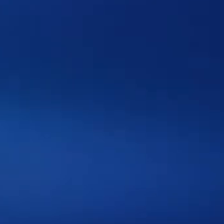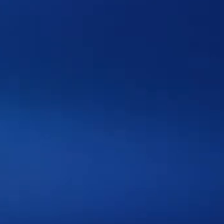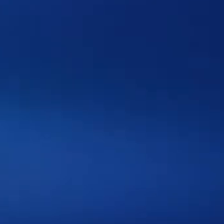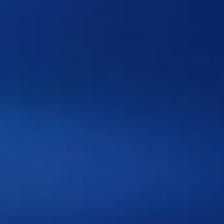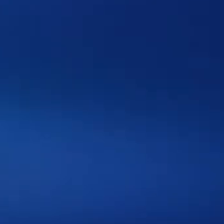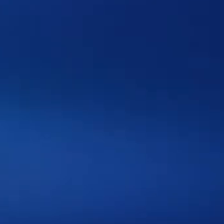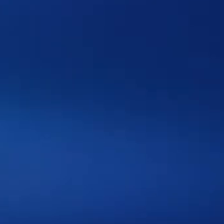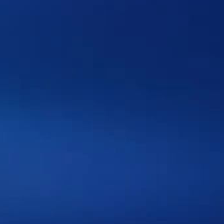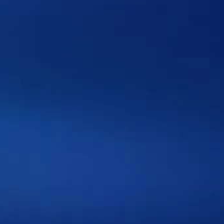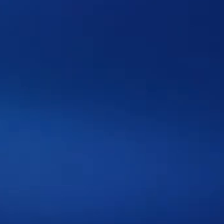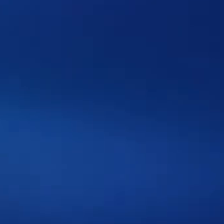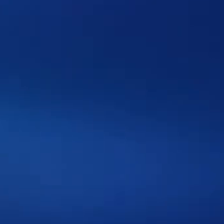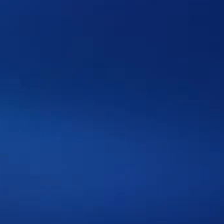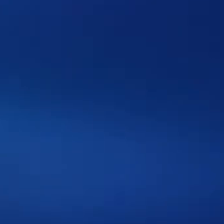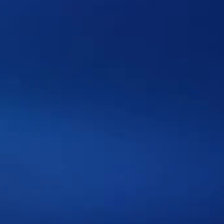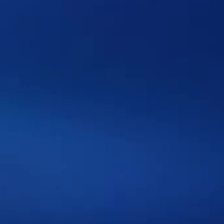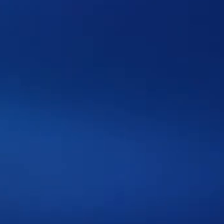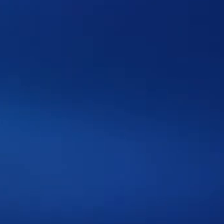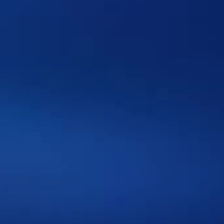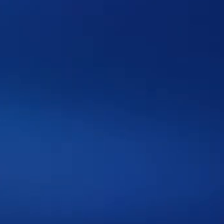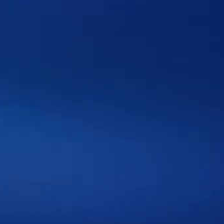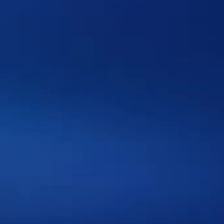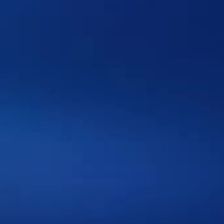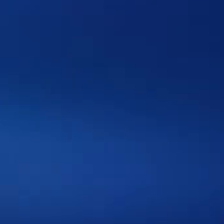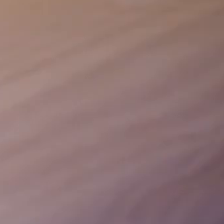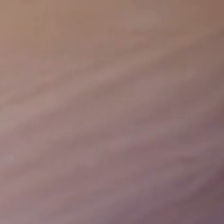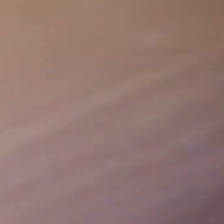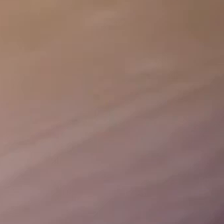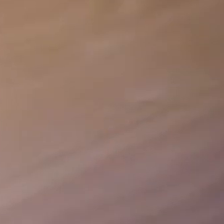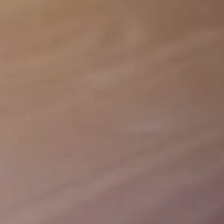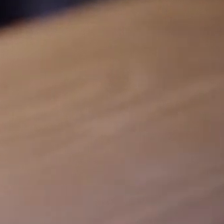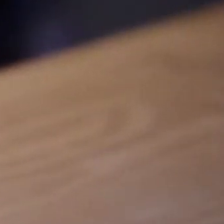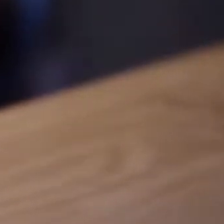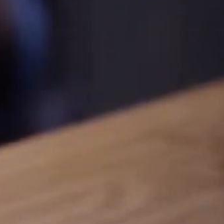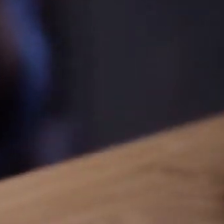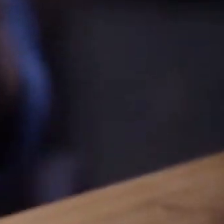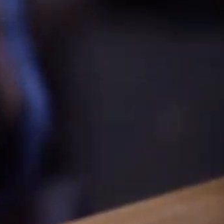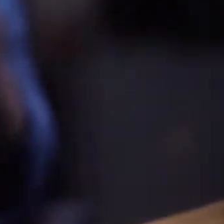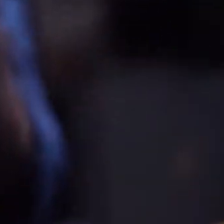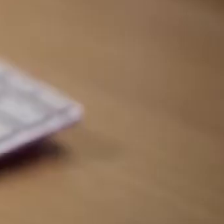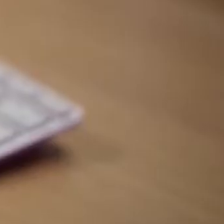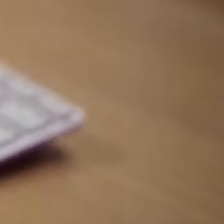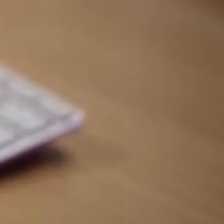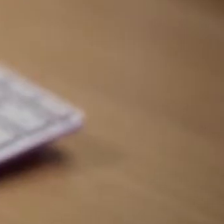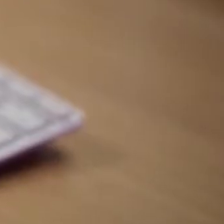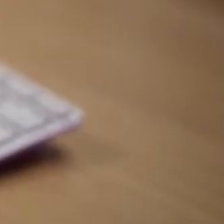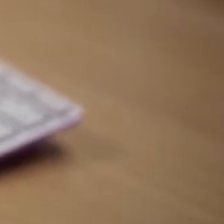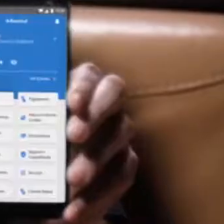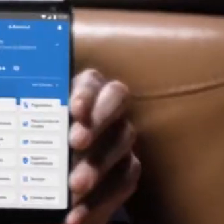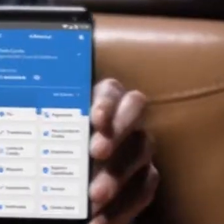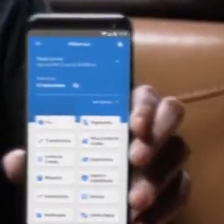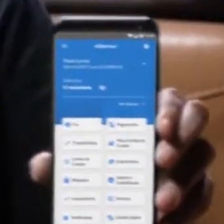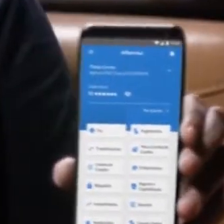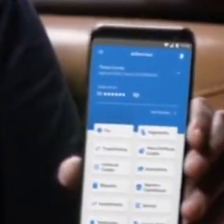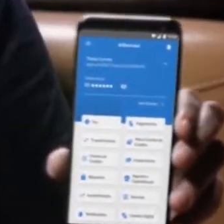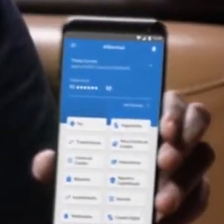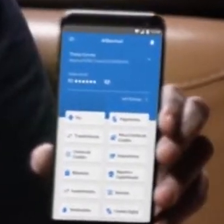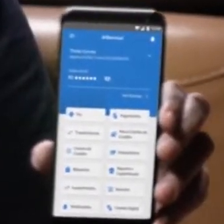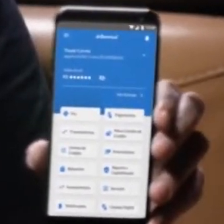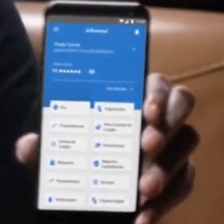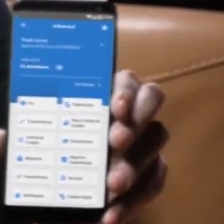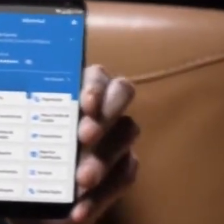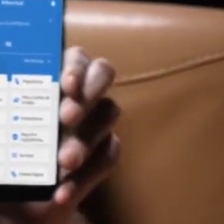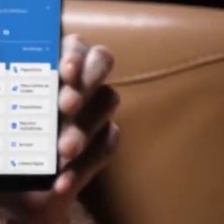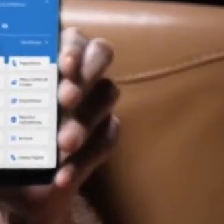claro, sempre com toda a segurança do Banrisul. Ganhe tempo. Faça as suas transações pelo Banrisul